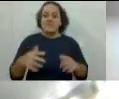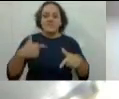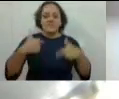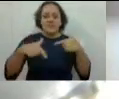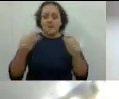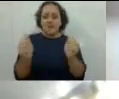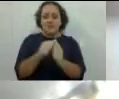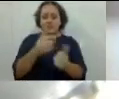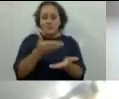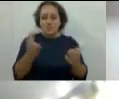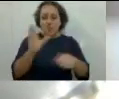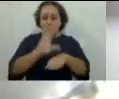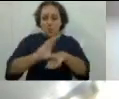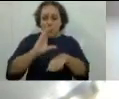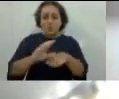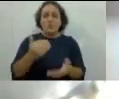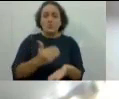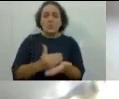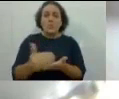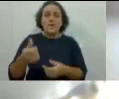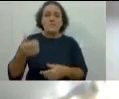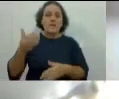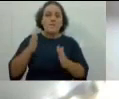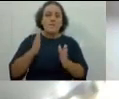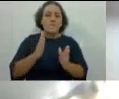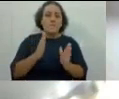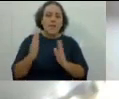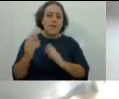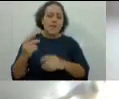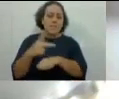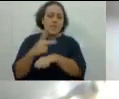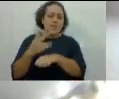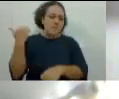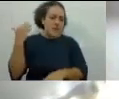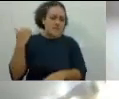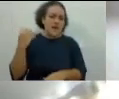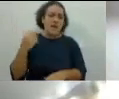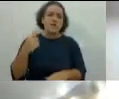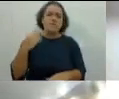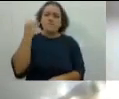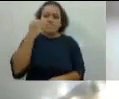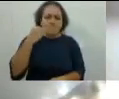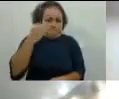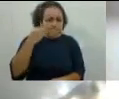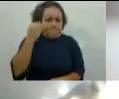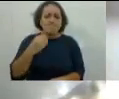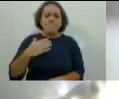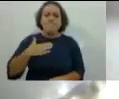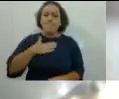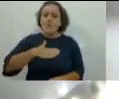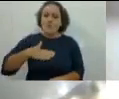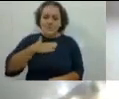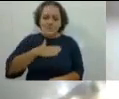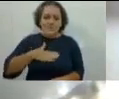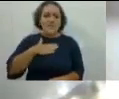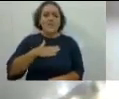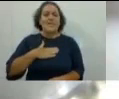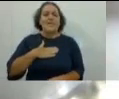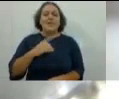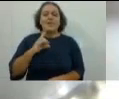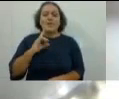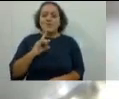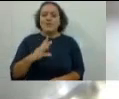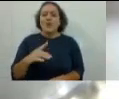trabalhar nesse curso, né? Comecei a trabalhar nele no período passado e foi uma experiência muito interessante e da qual eu tenho